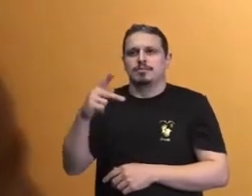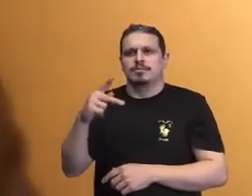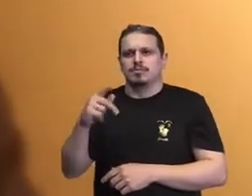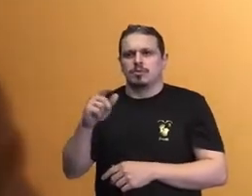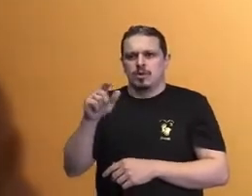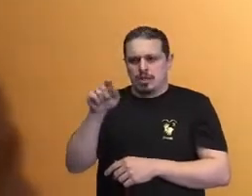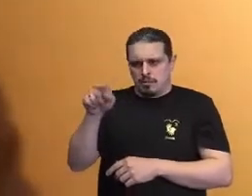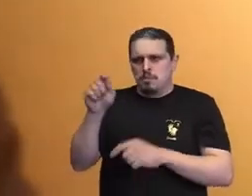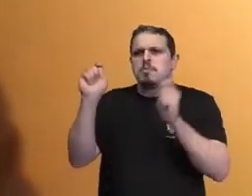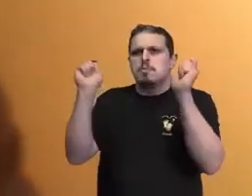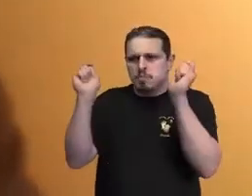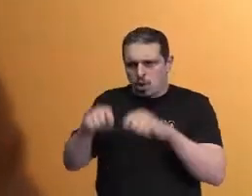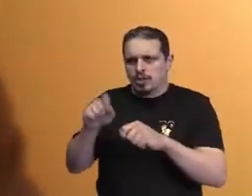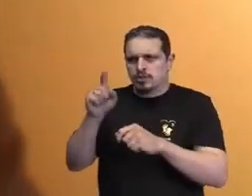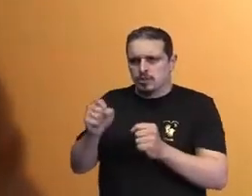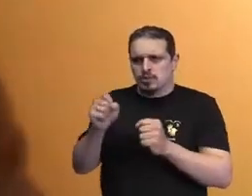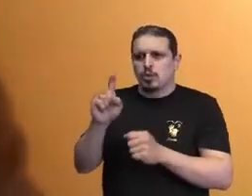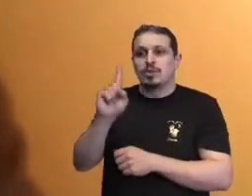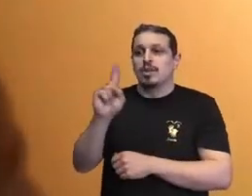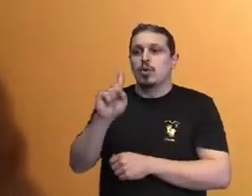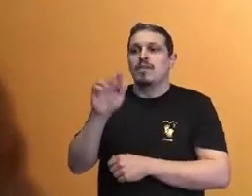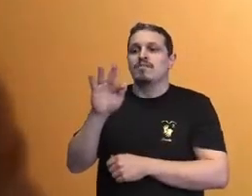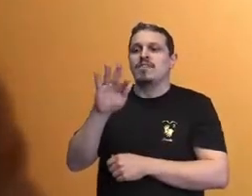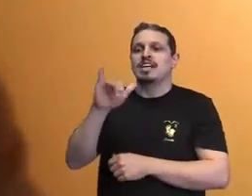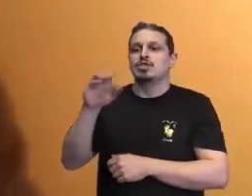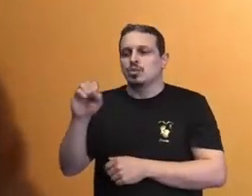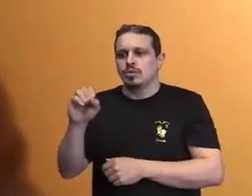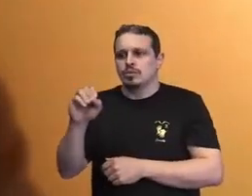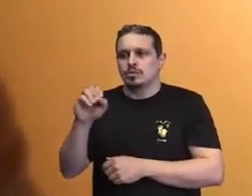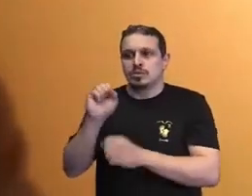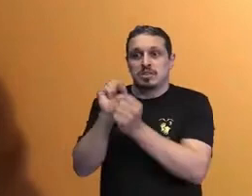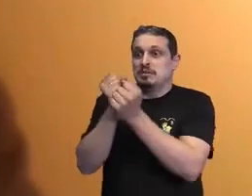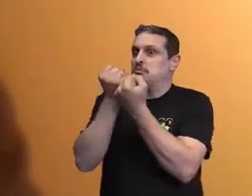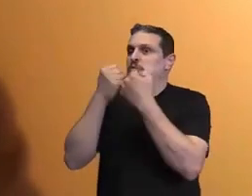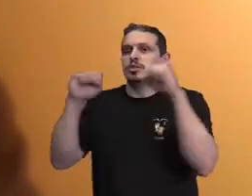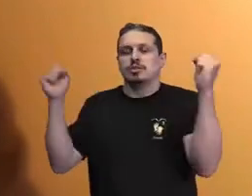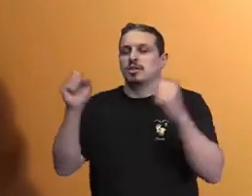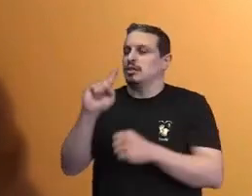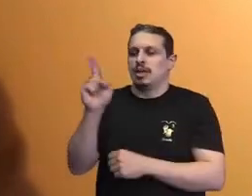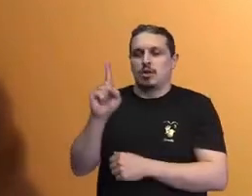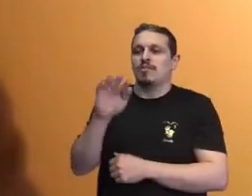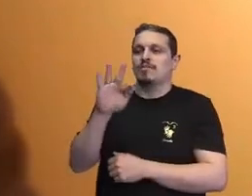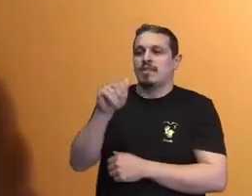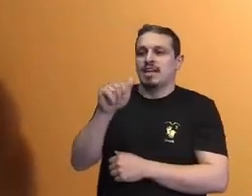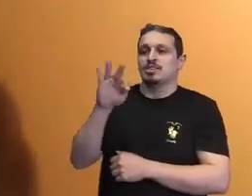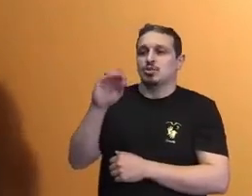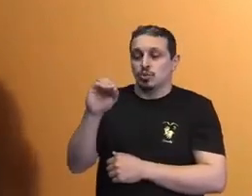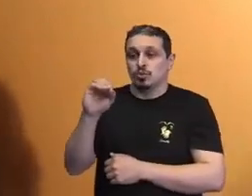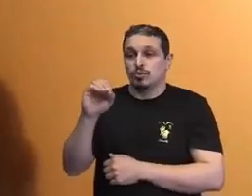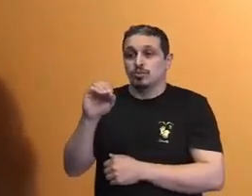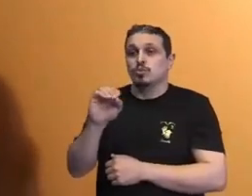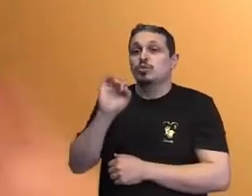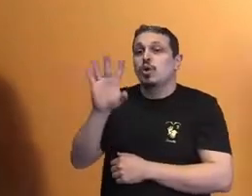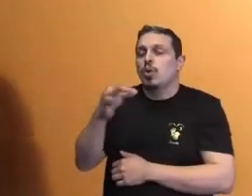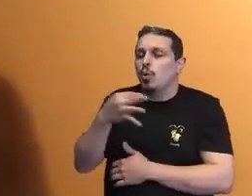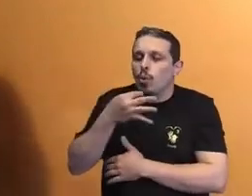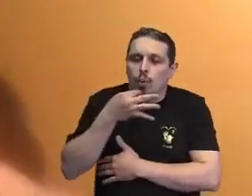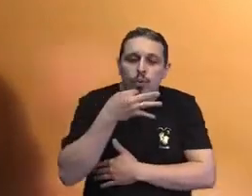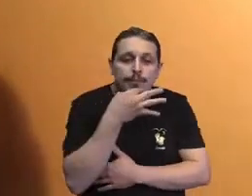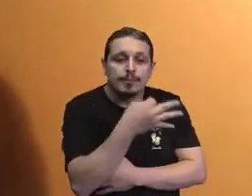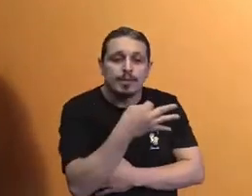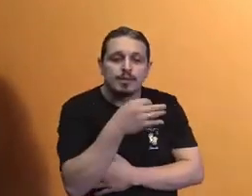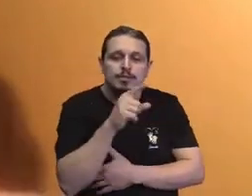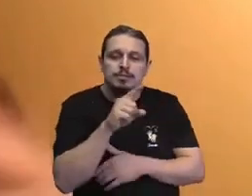ele é apenas uma opinião. Que o impossível não é um fato, ele é apenas uma opinião. Às diz Cortella, é